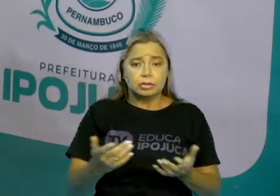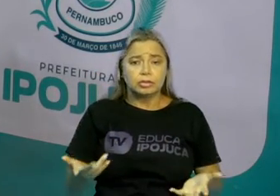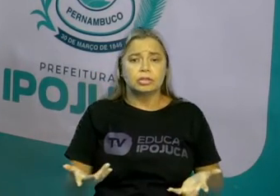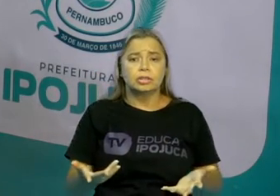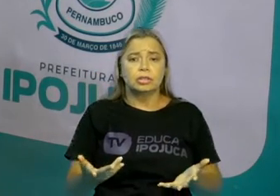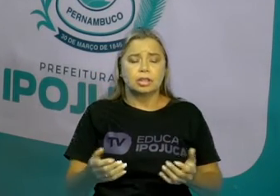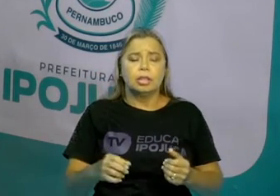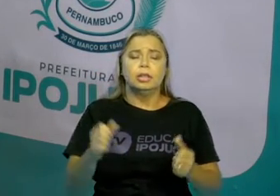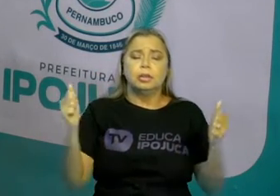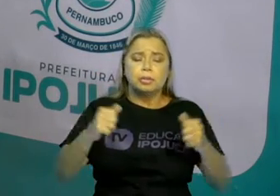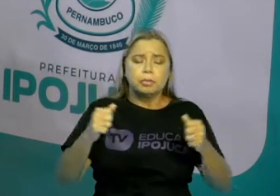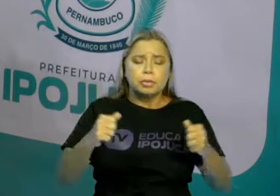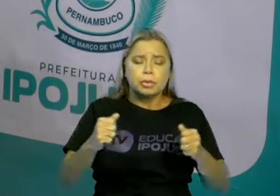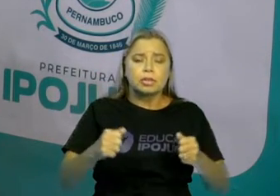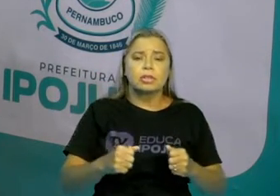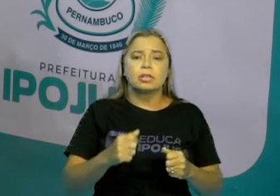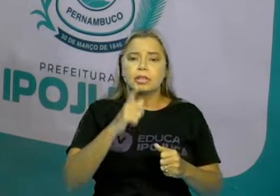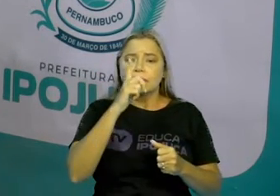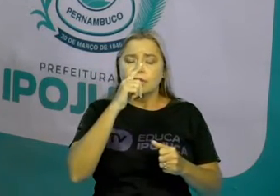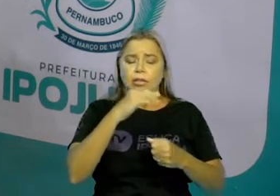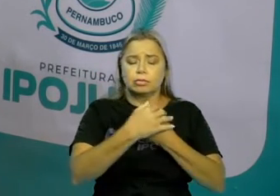monstro através das mãos.